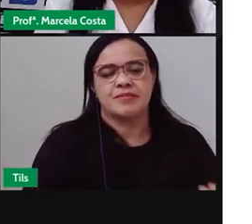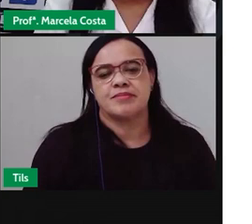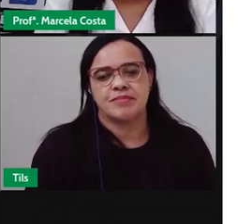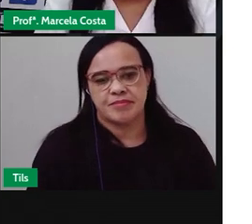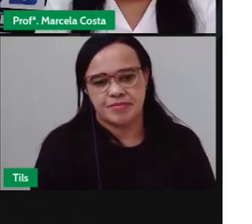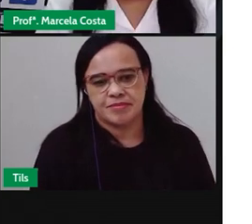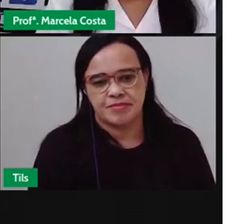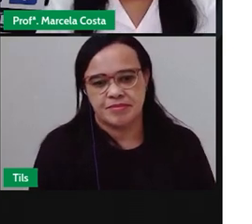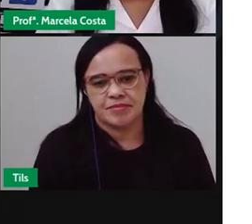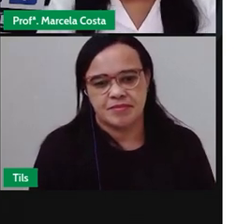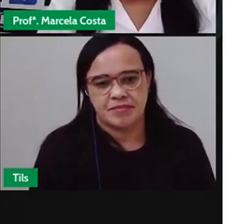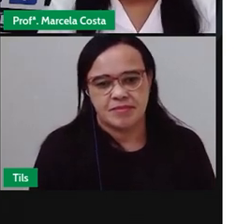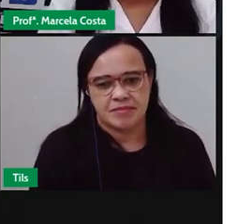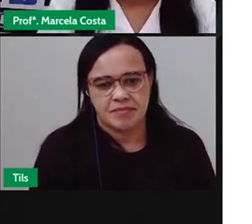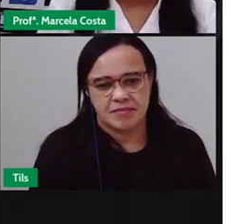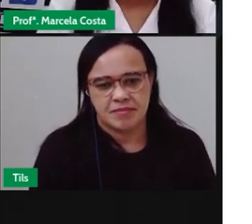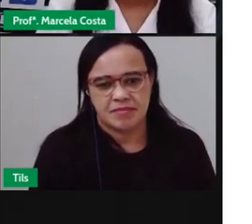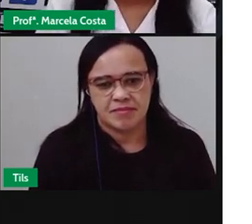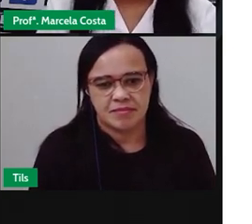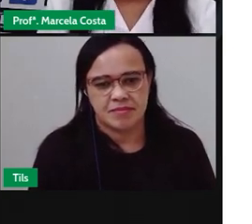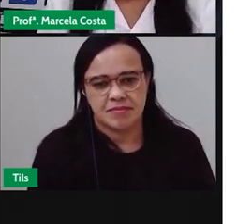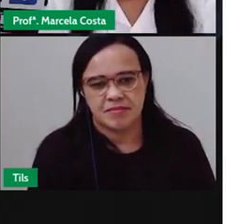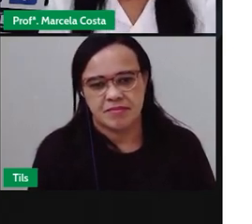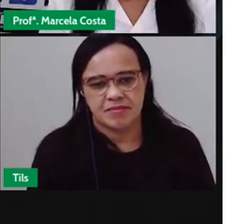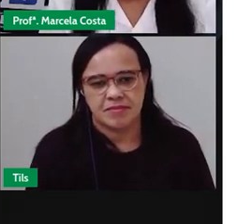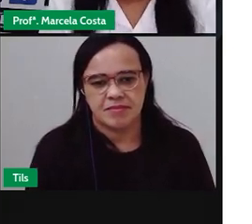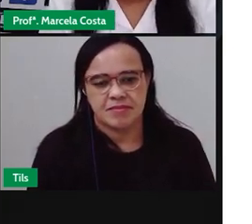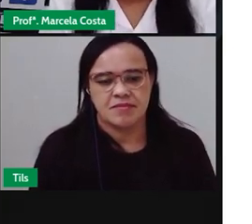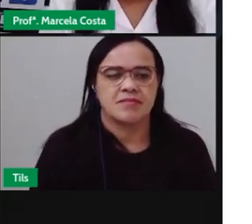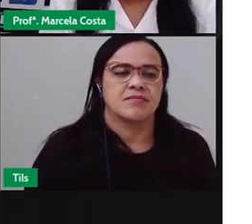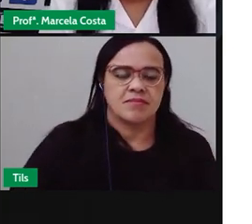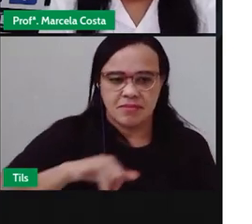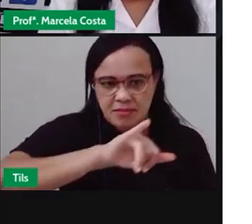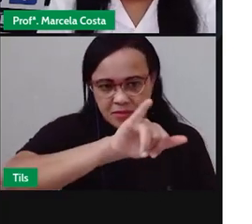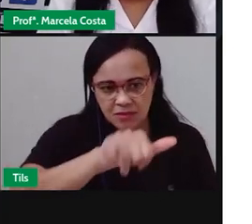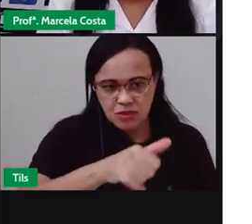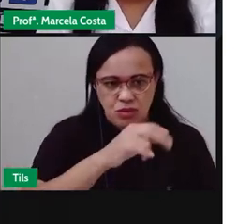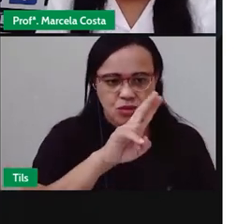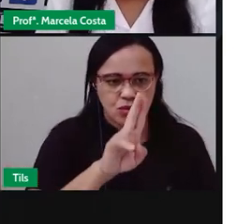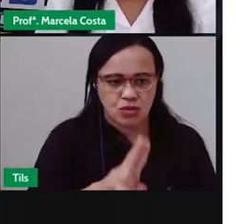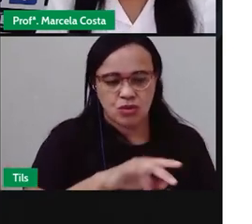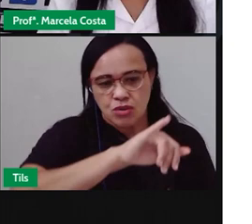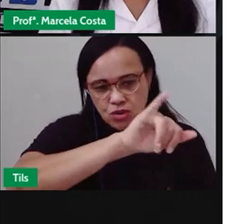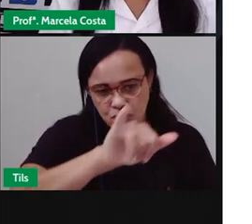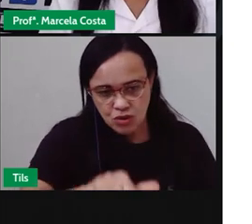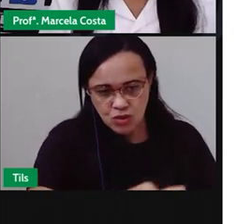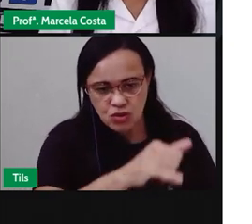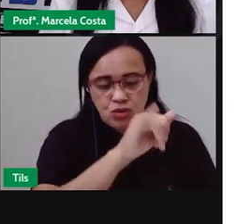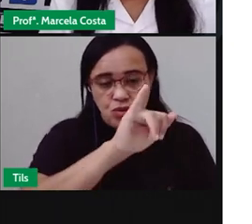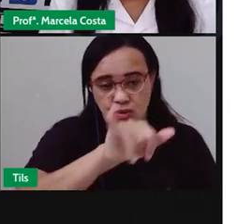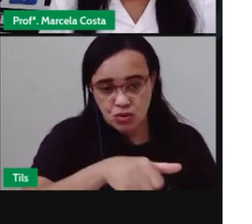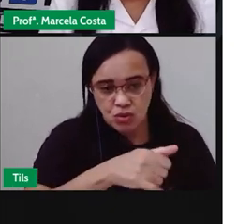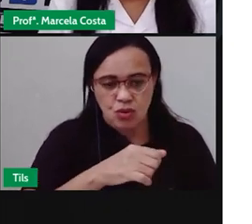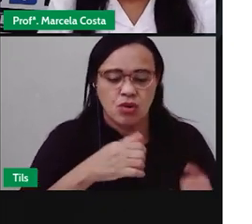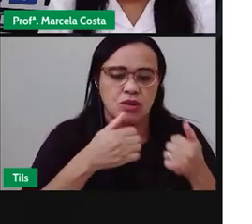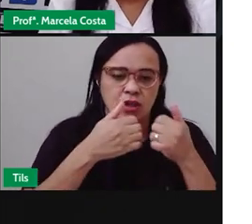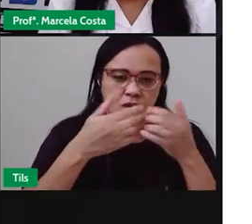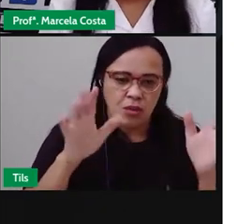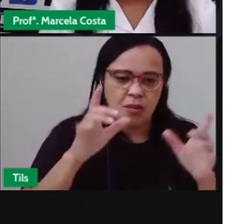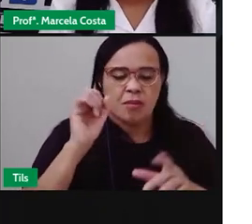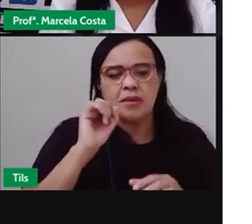Veja aí Que a inicial dela É a letra J Que emite o som De J